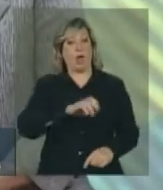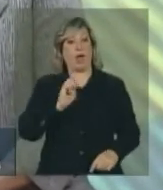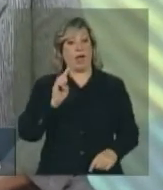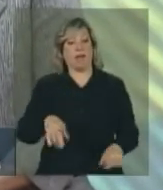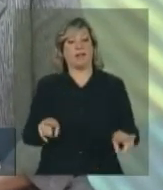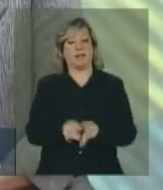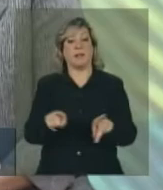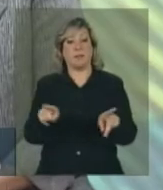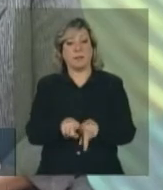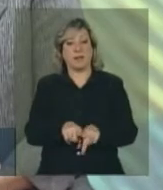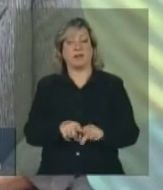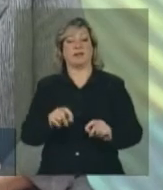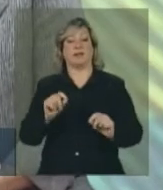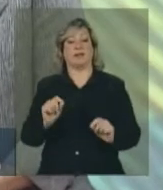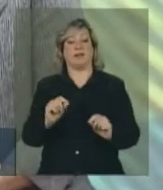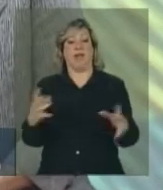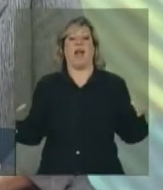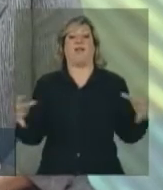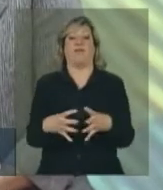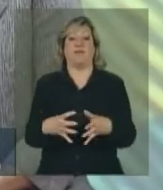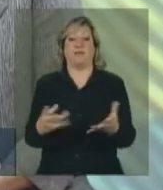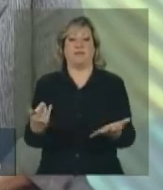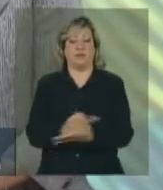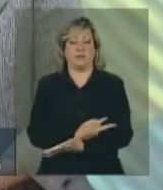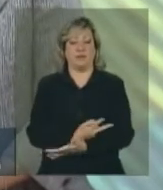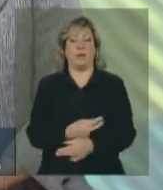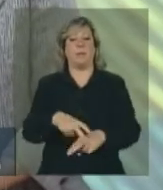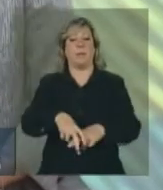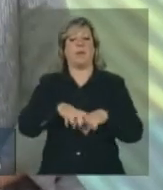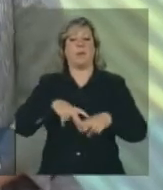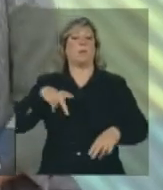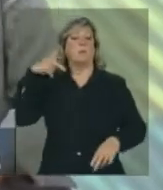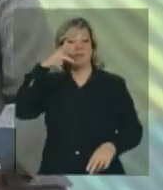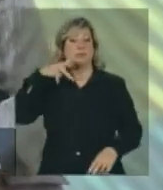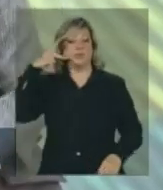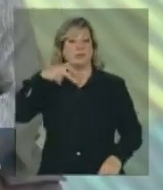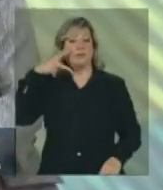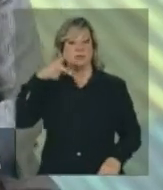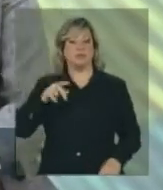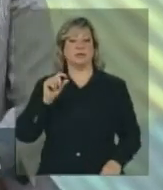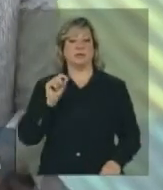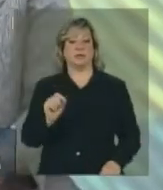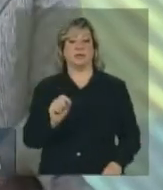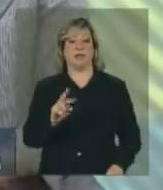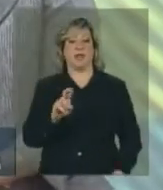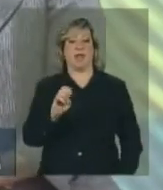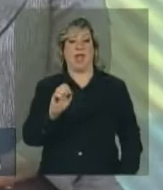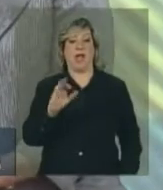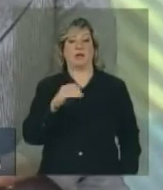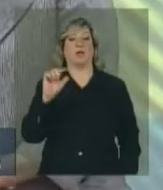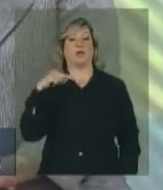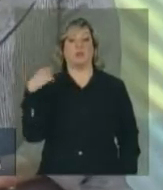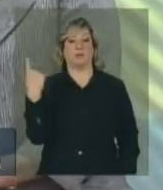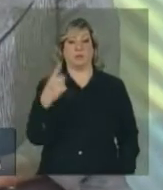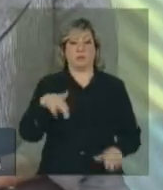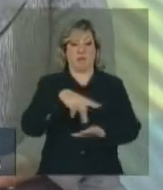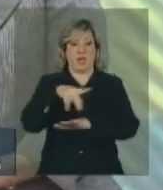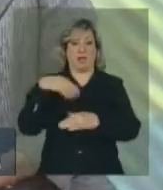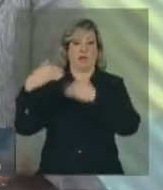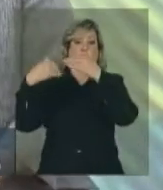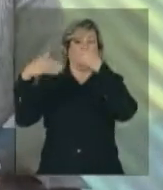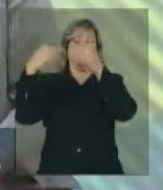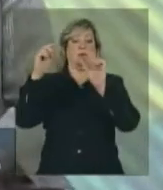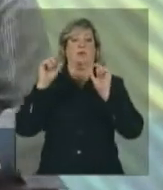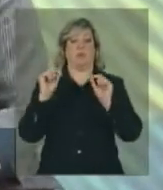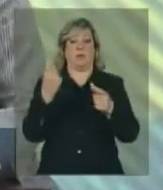afetados pelas políticas de reação dos países desenvolvidos